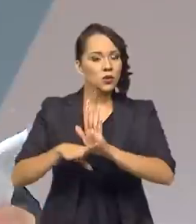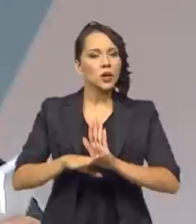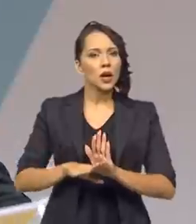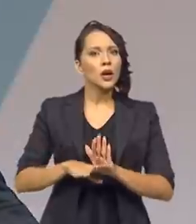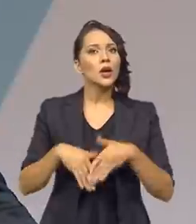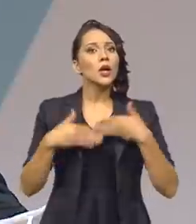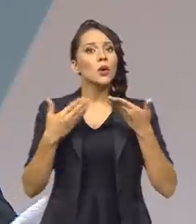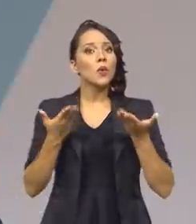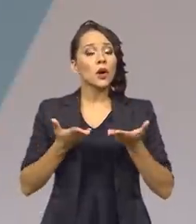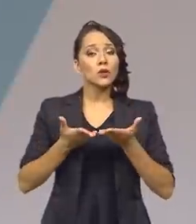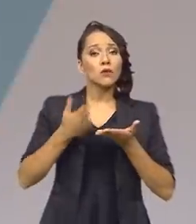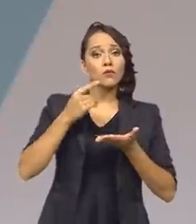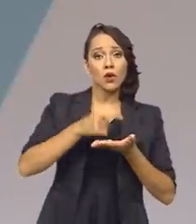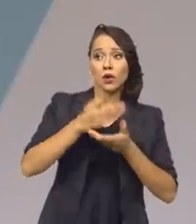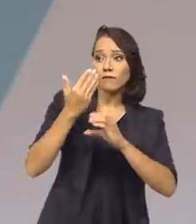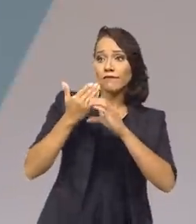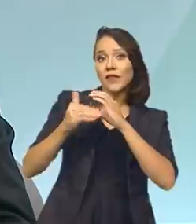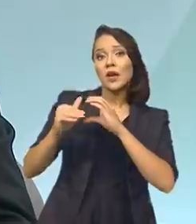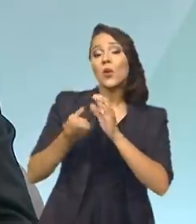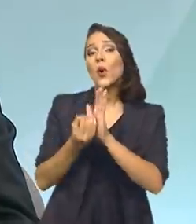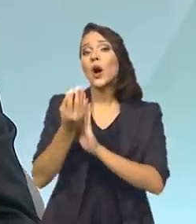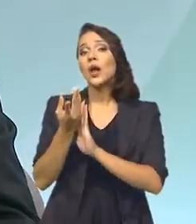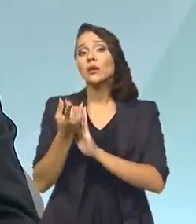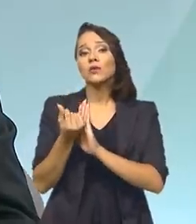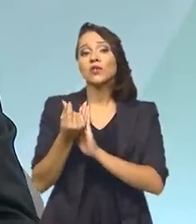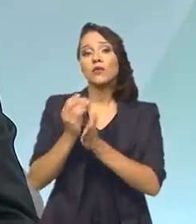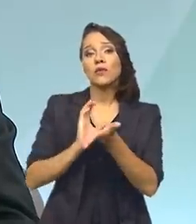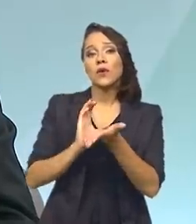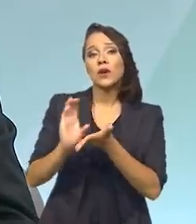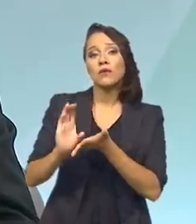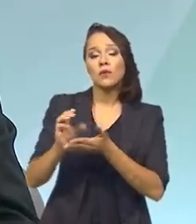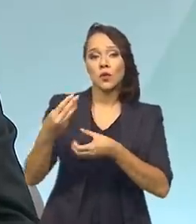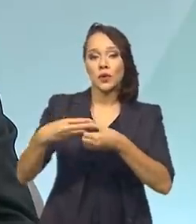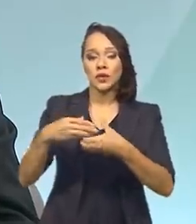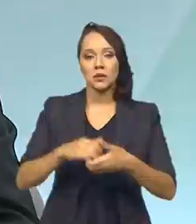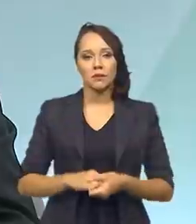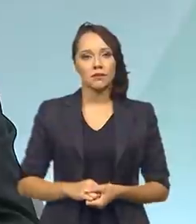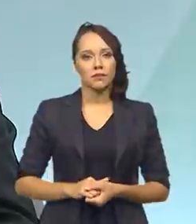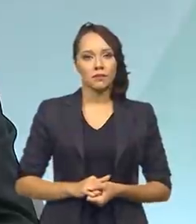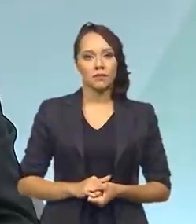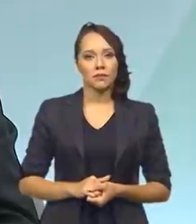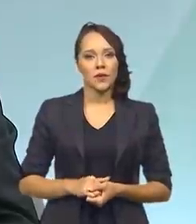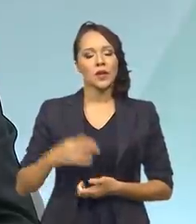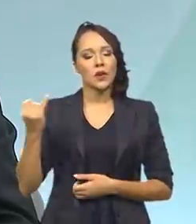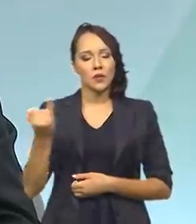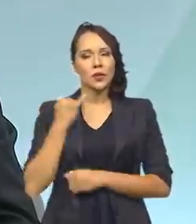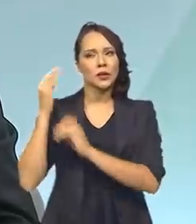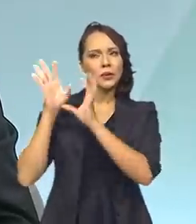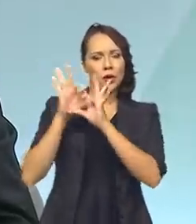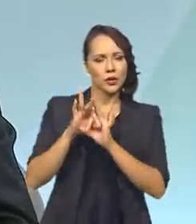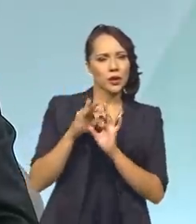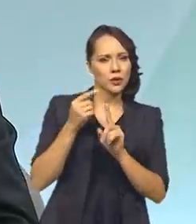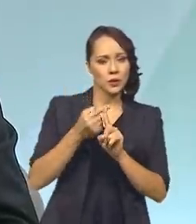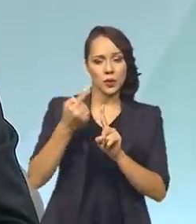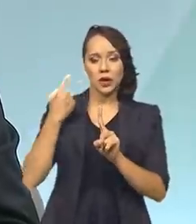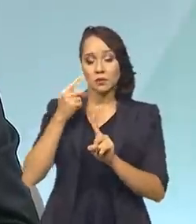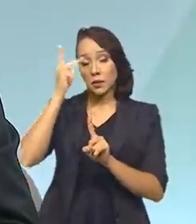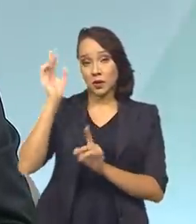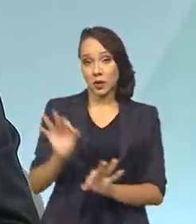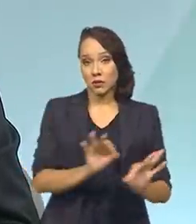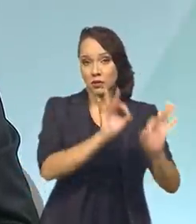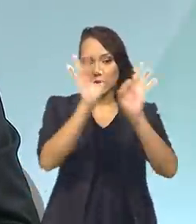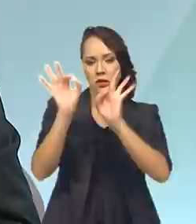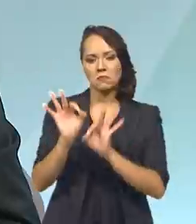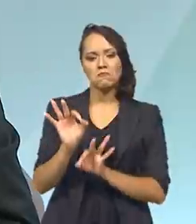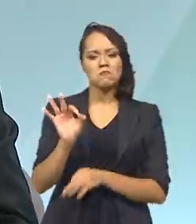quanto foi enviado para esses municípios? Olha, é importante dar uma contextualizada antes, até para que o nosso telespectador tenha